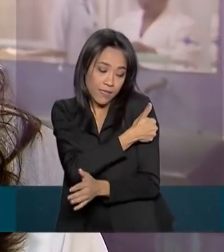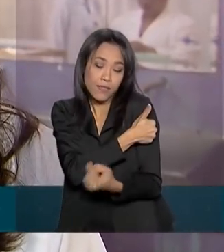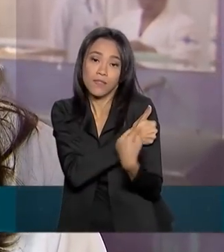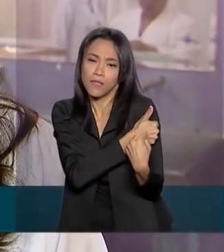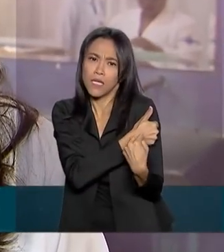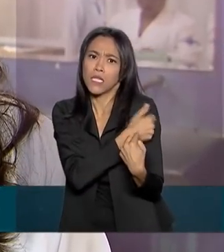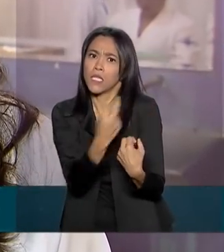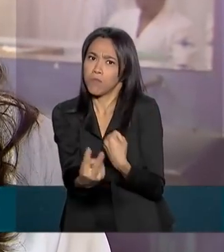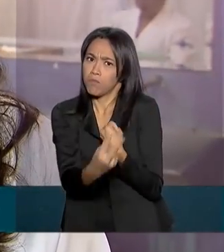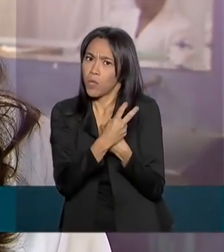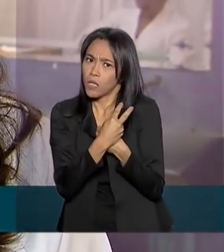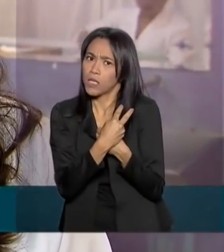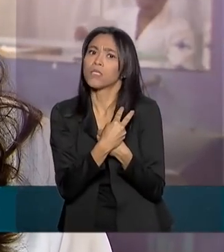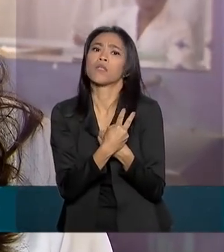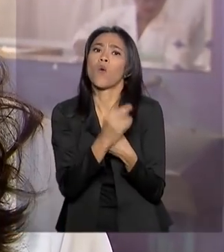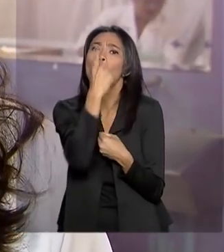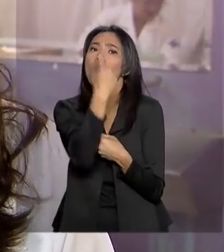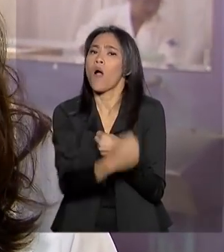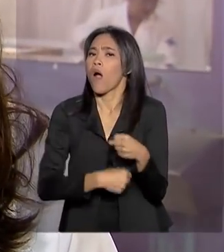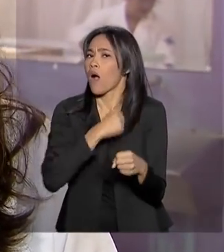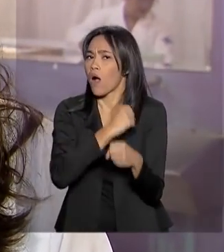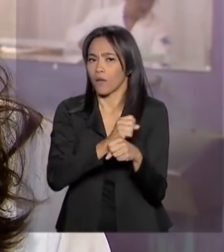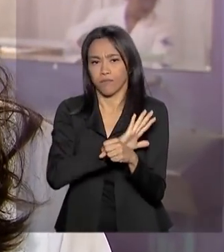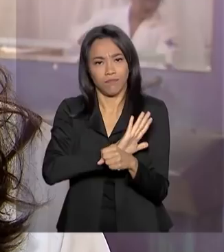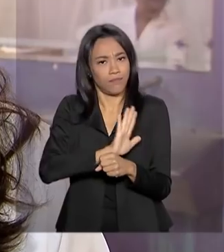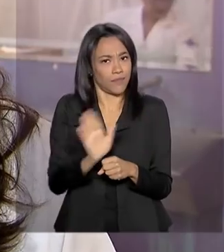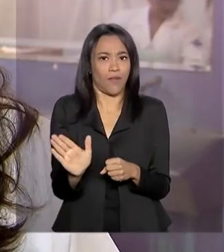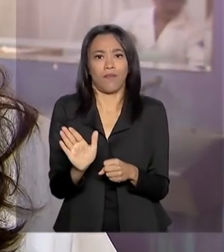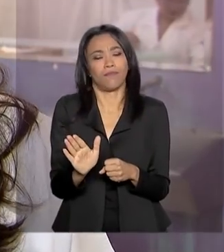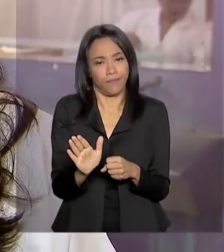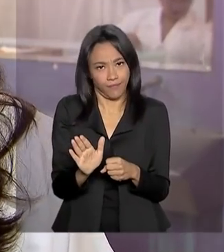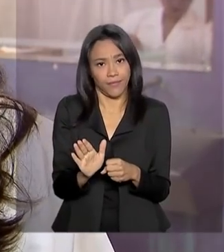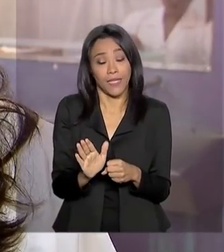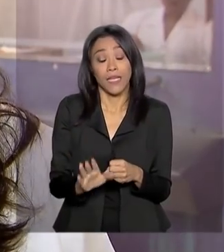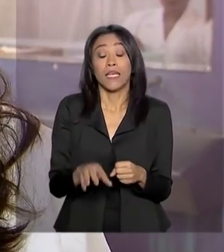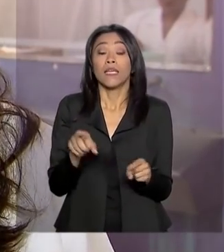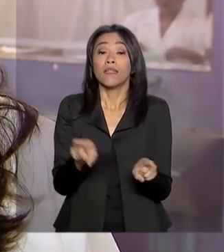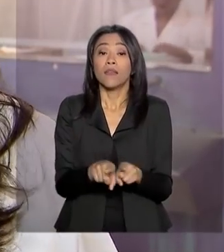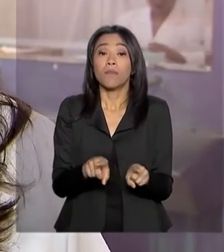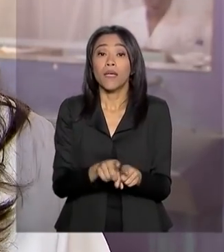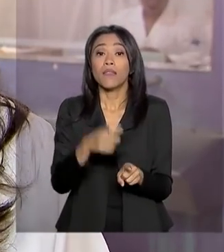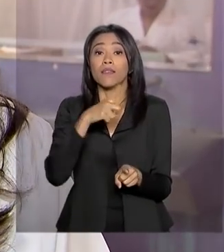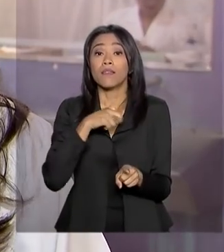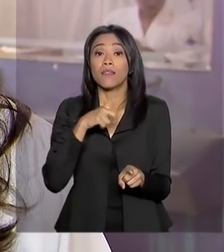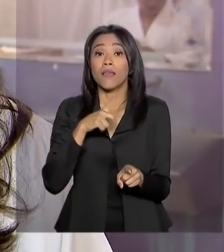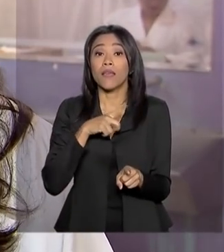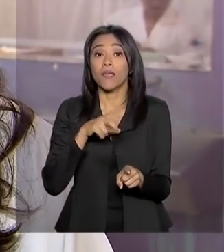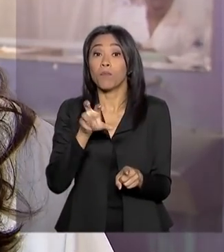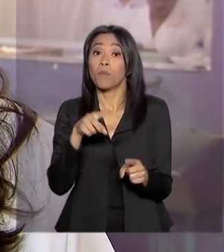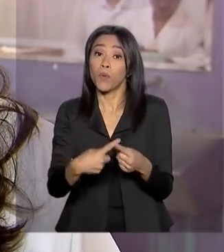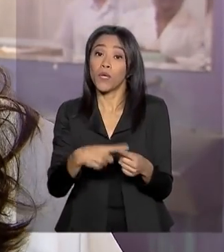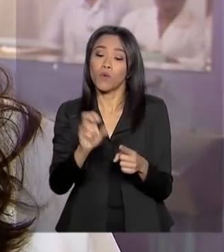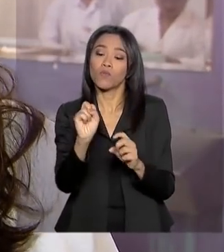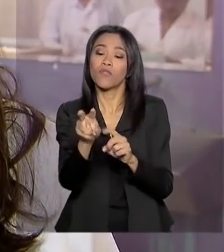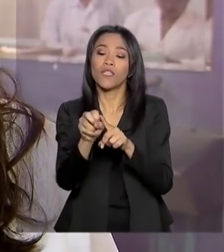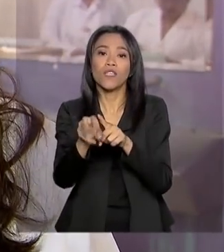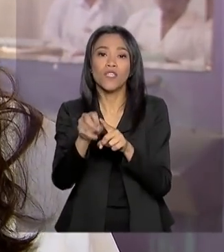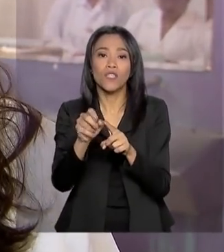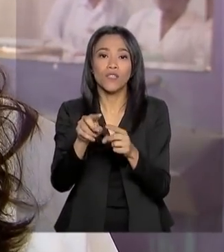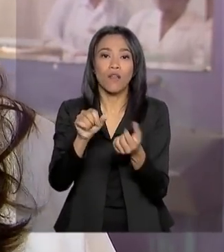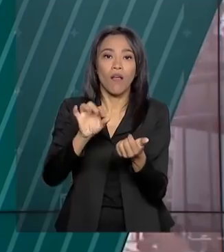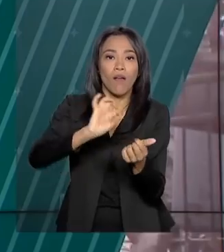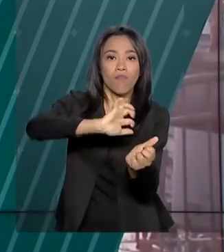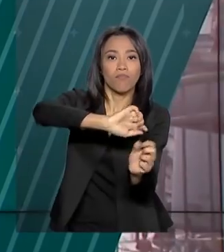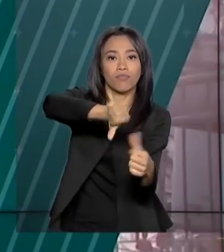proteção de apenas um ano, cerca de um ano, e também porque existe a modificação da composição da